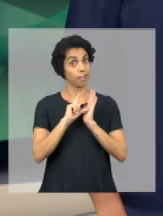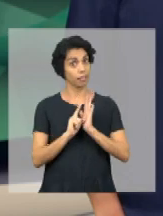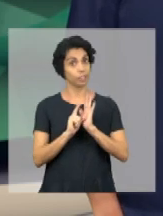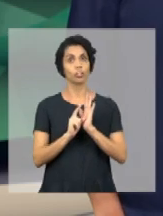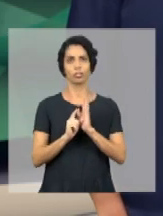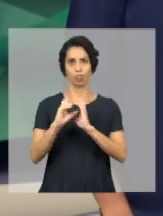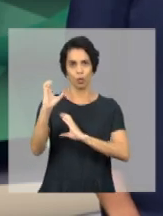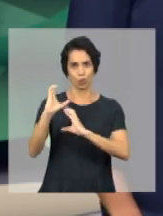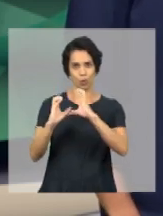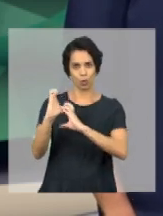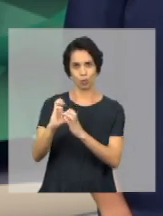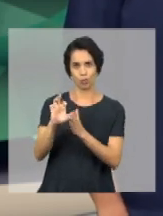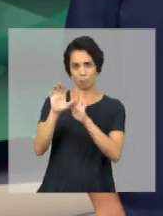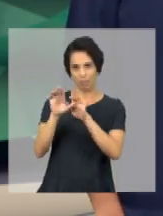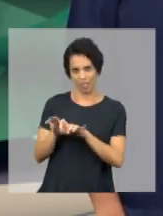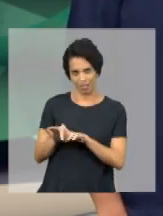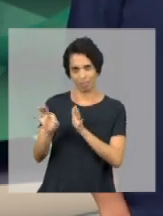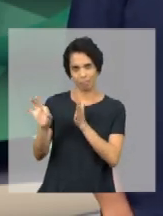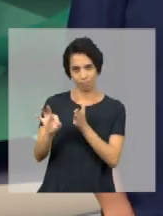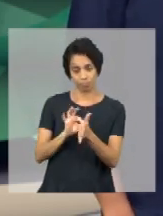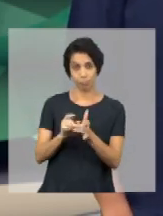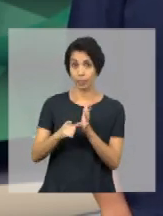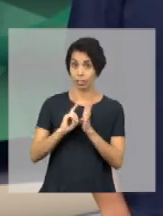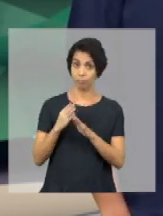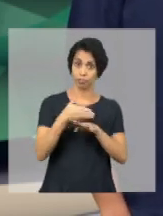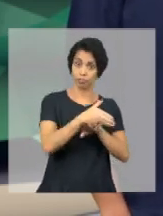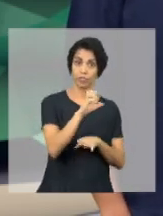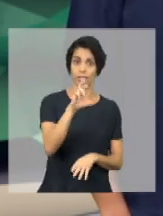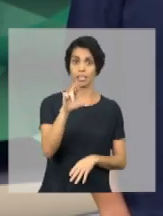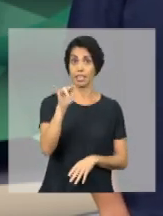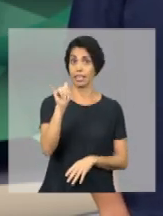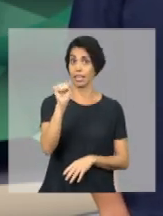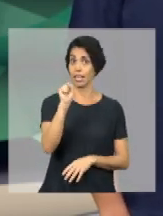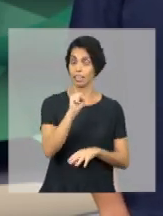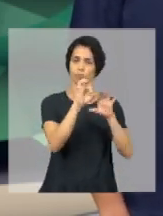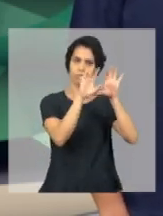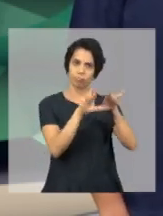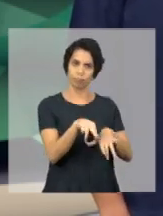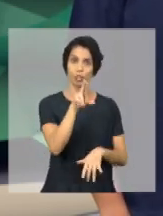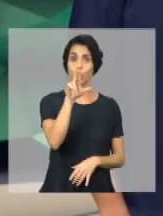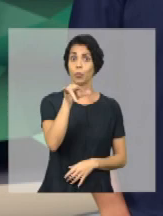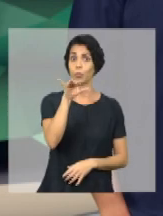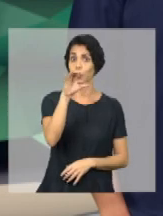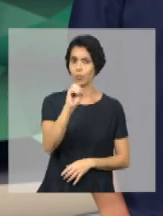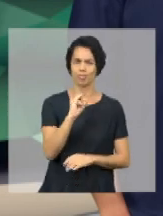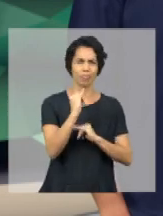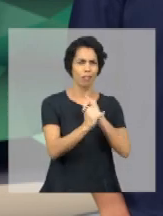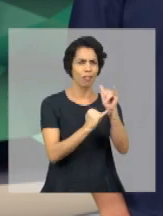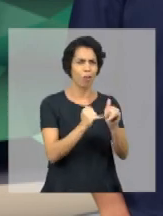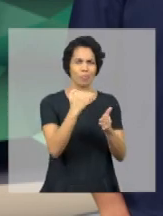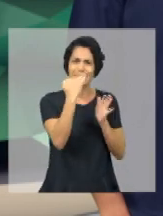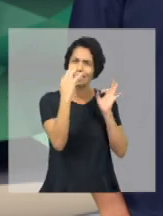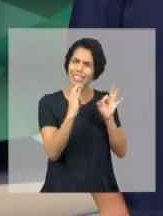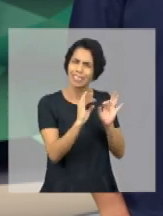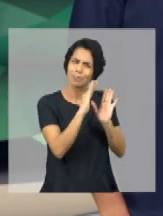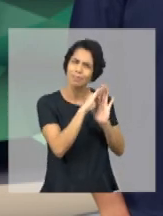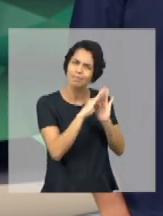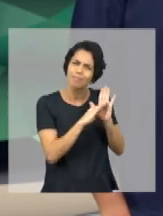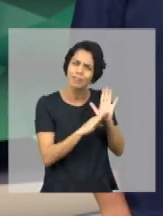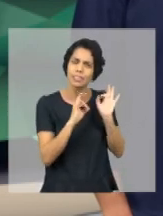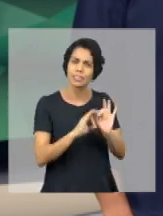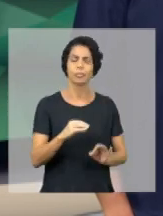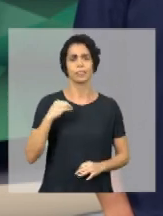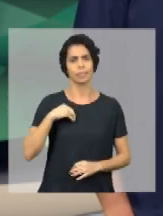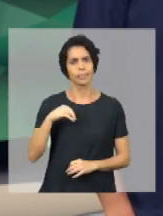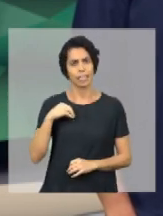concurso, você deve ir a um CRAS e se inscrever num cadastro único. Informe tudo certinho. Renda, composição familiar,